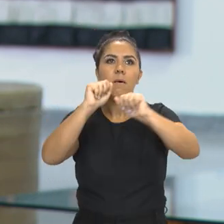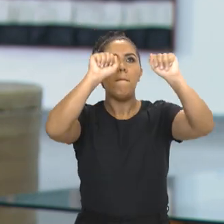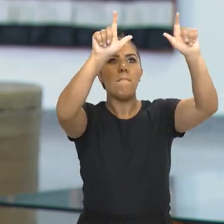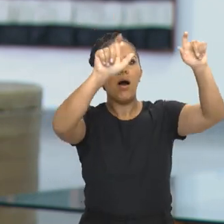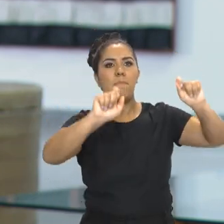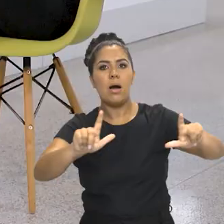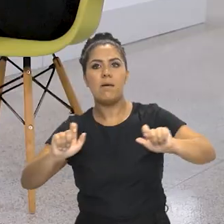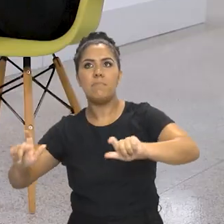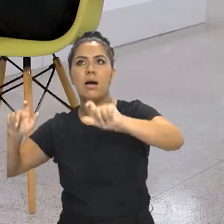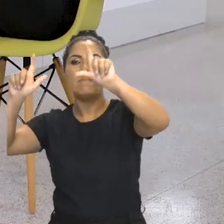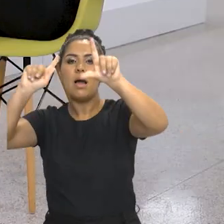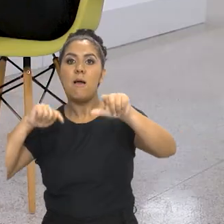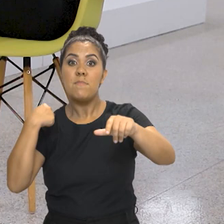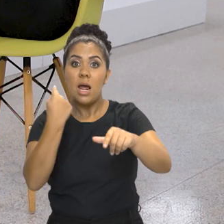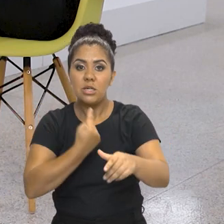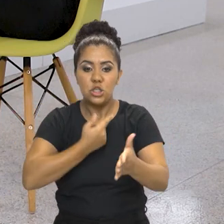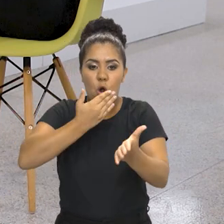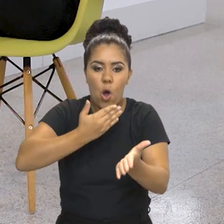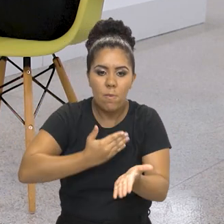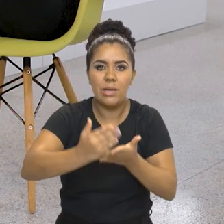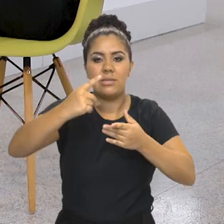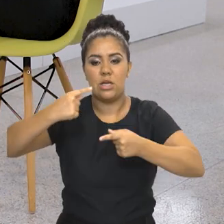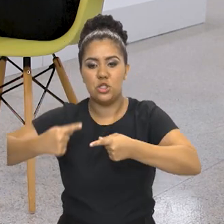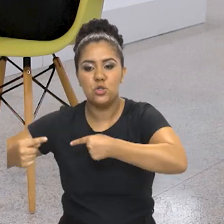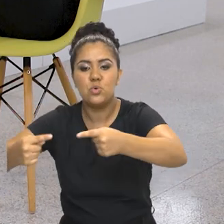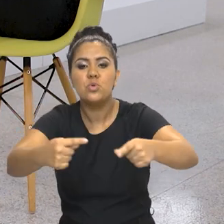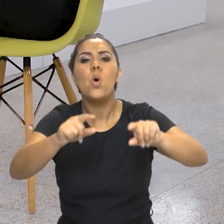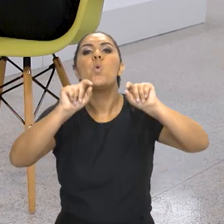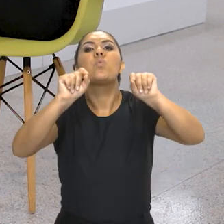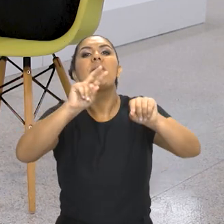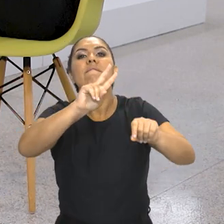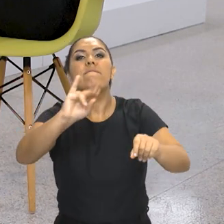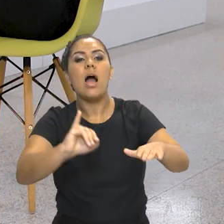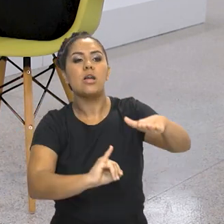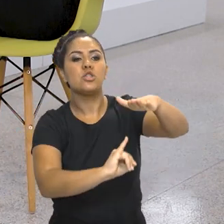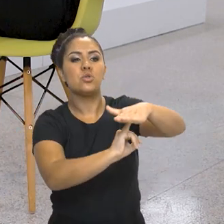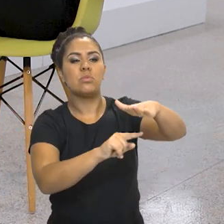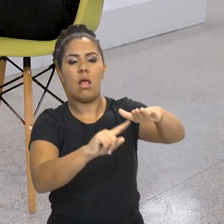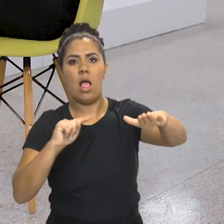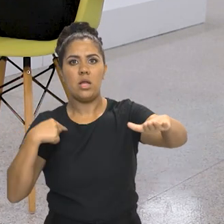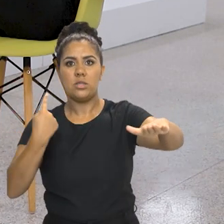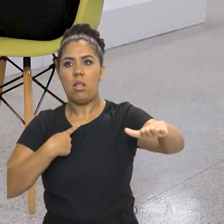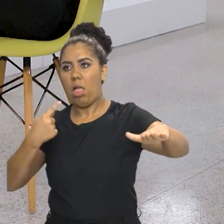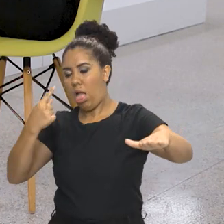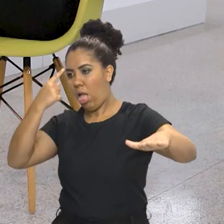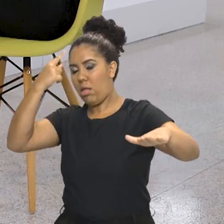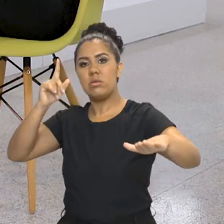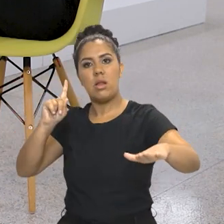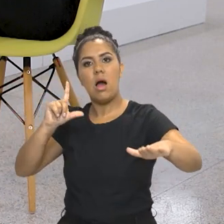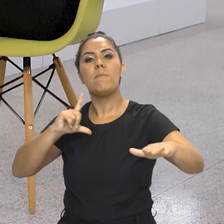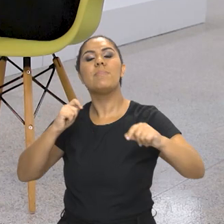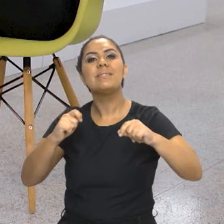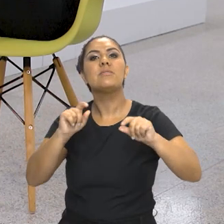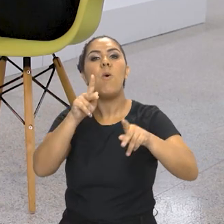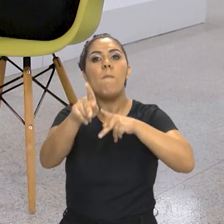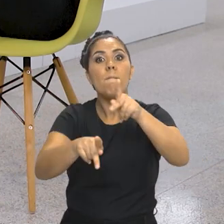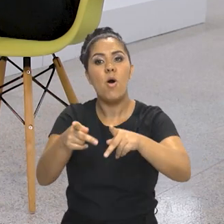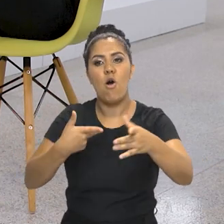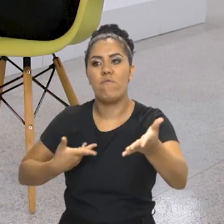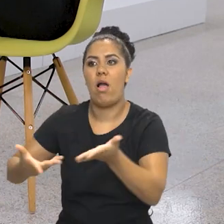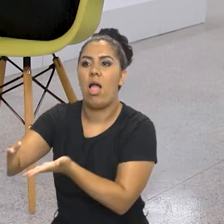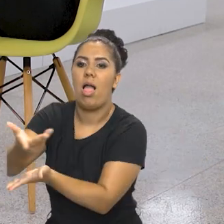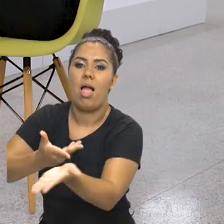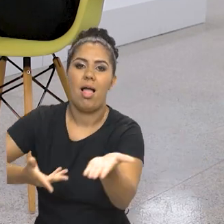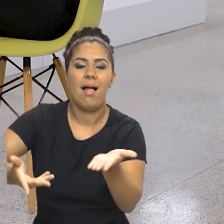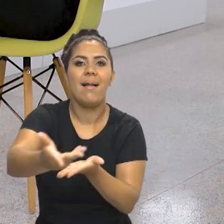pontapé inicial para a gente discutir o que vai ser essa instituição. Porque a gente não pode criar o Museu da Democracia sem conversar com o povo. Sim.